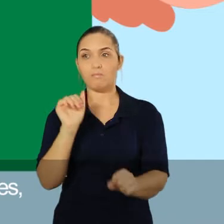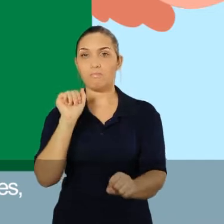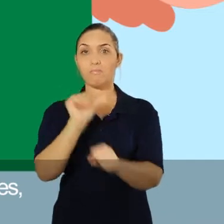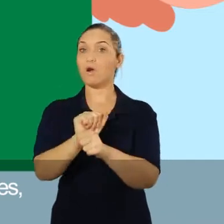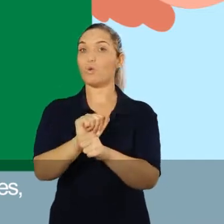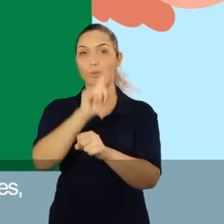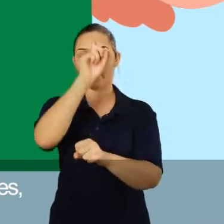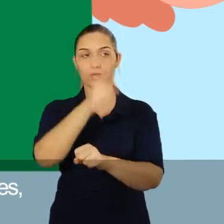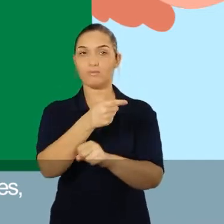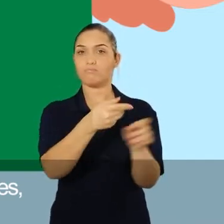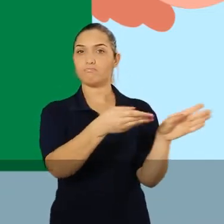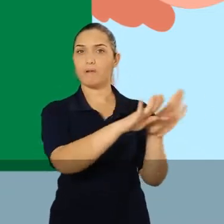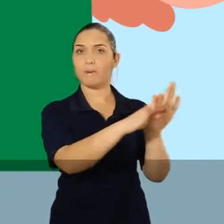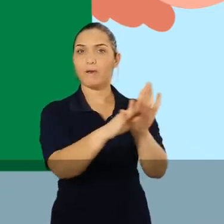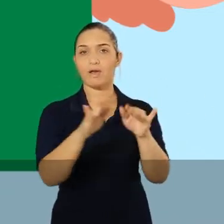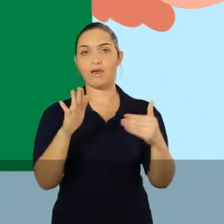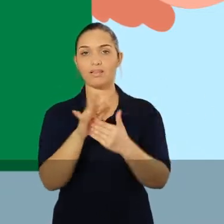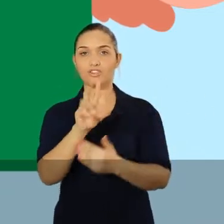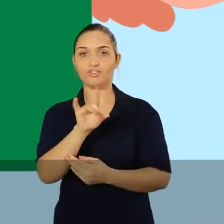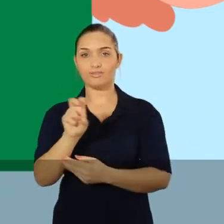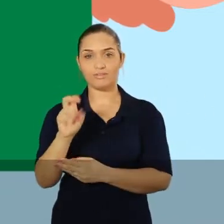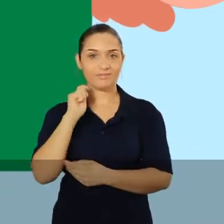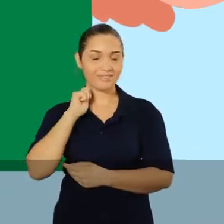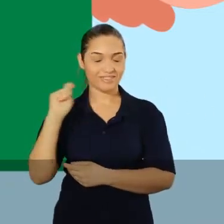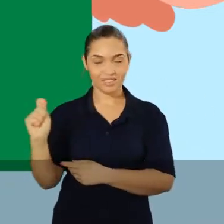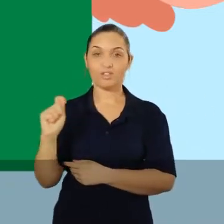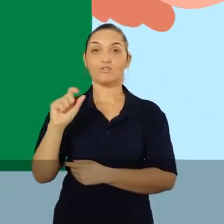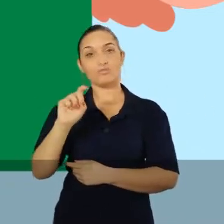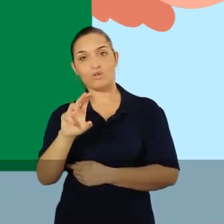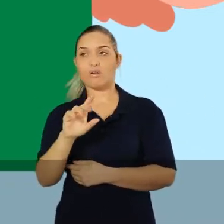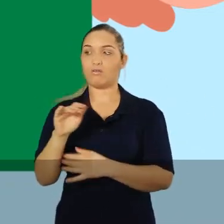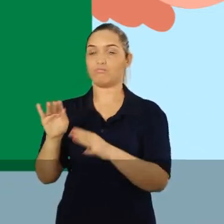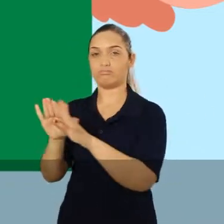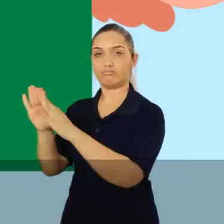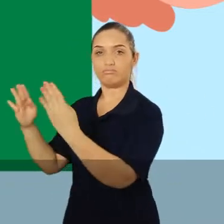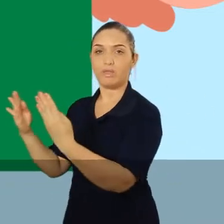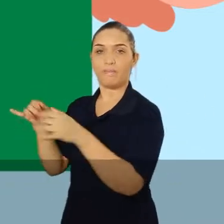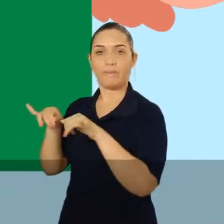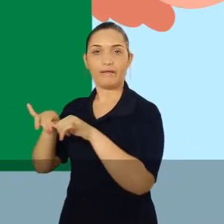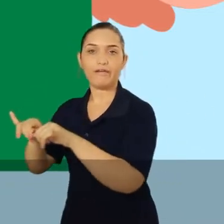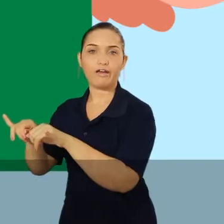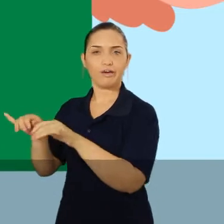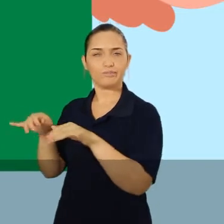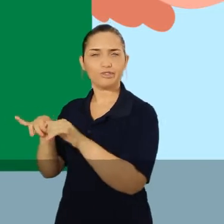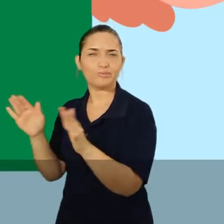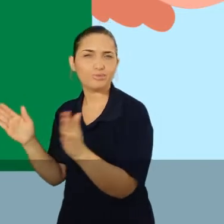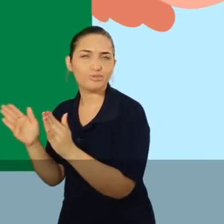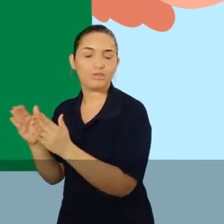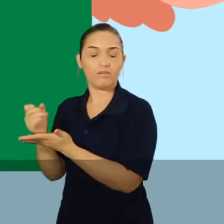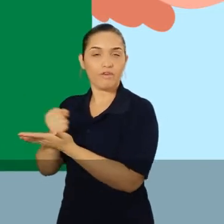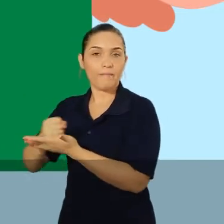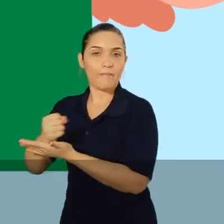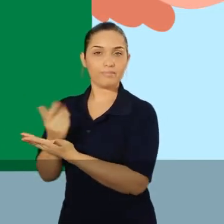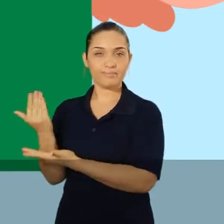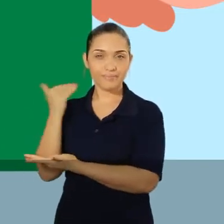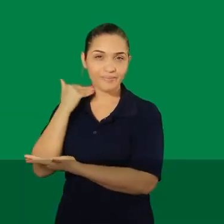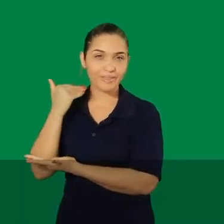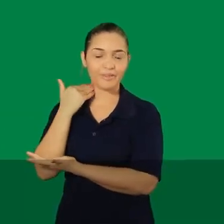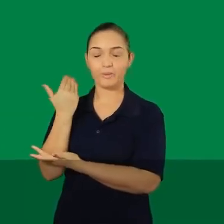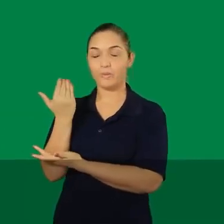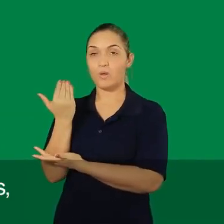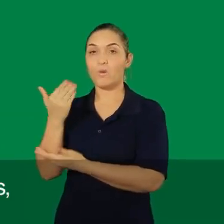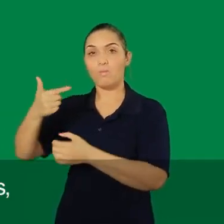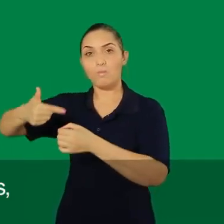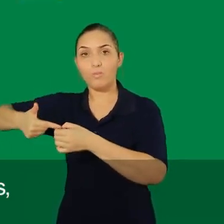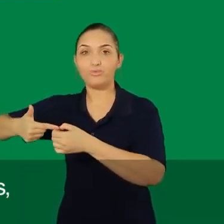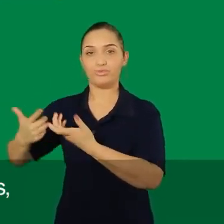garantida aos alunos carentes, proibiu o corte do fornecimento de água e determinou a paralisação do comércio até 5 de